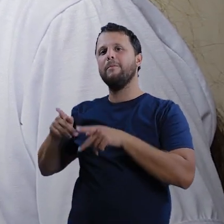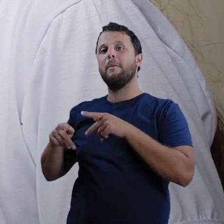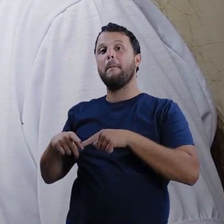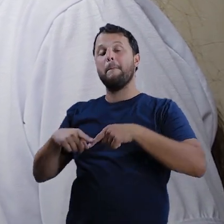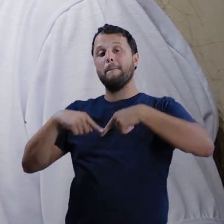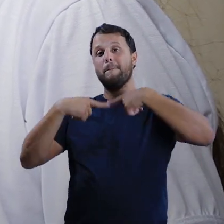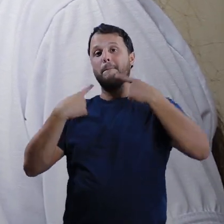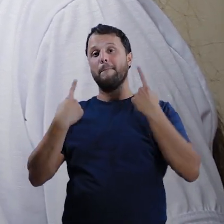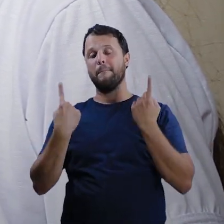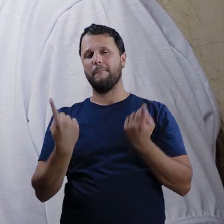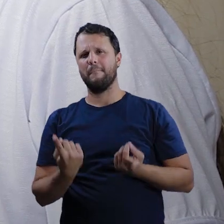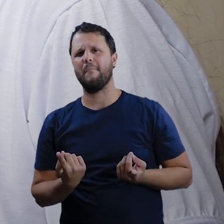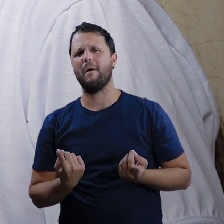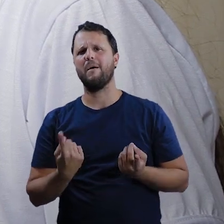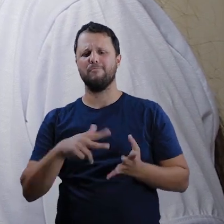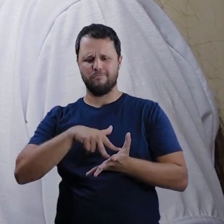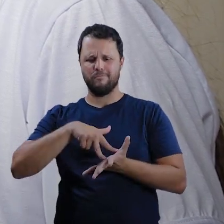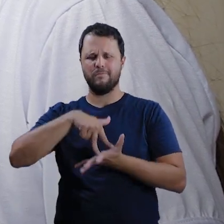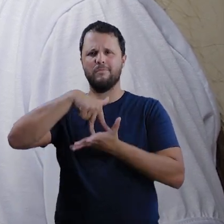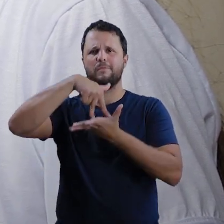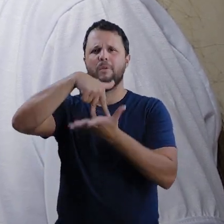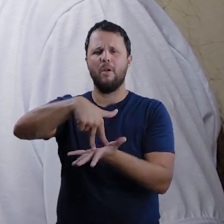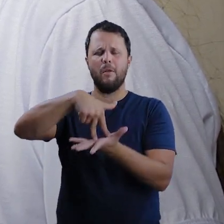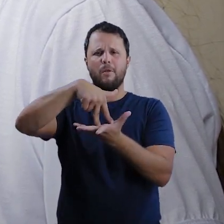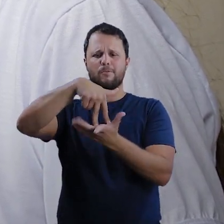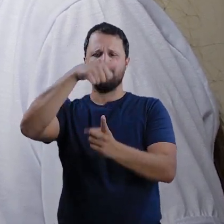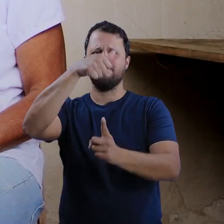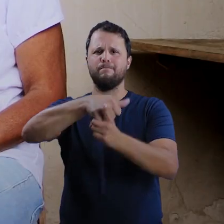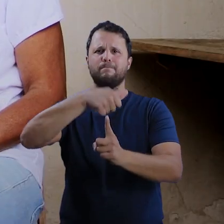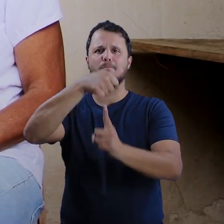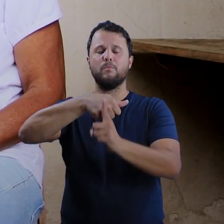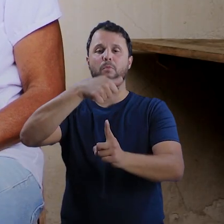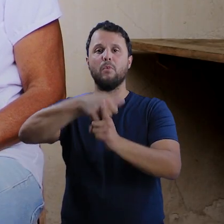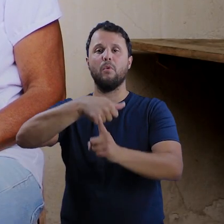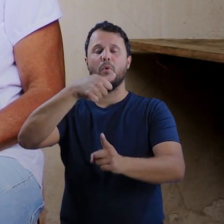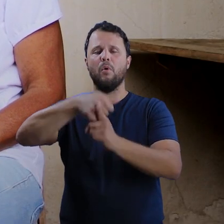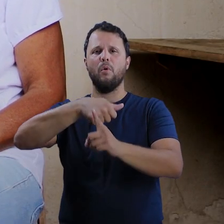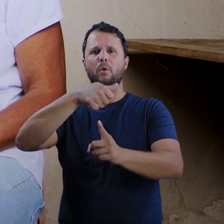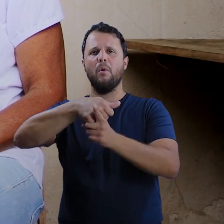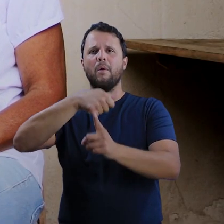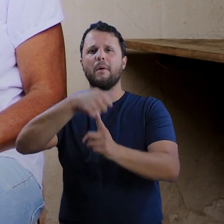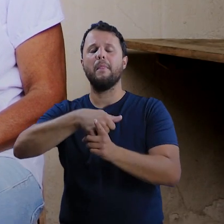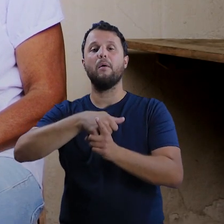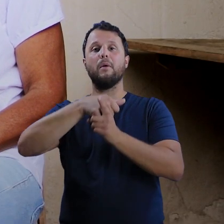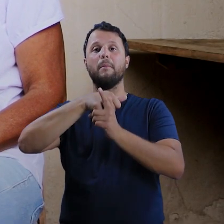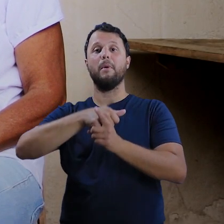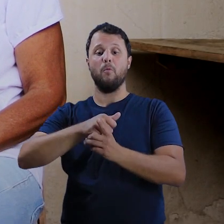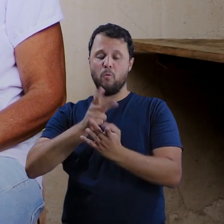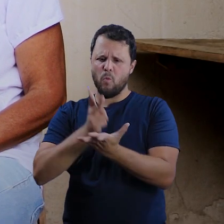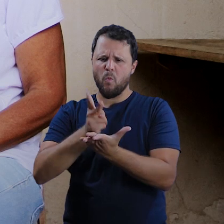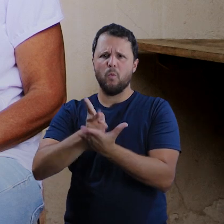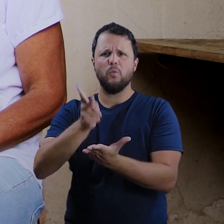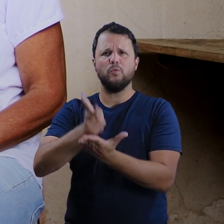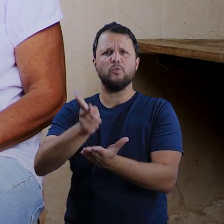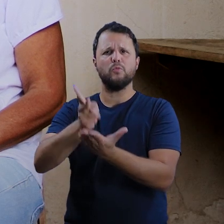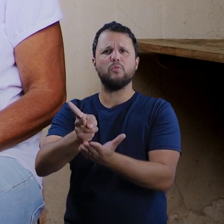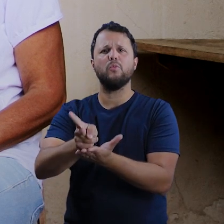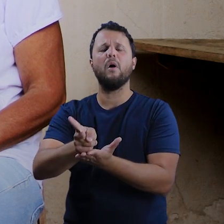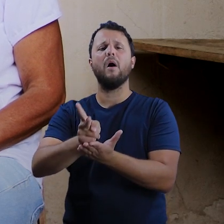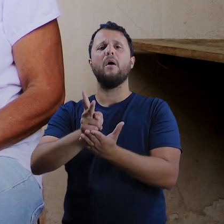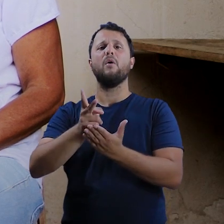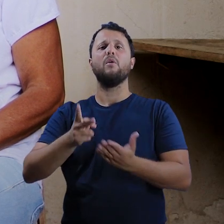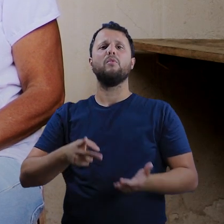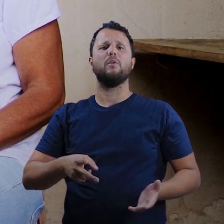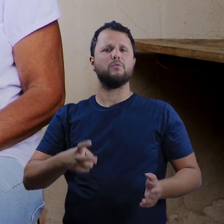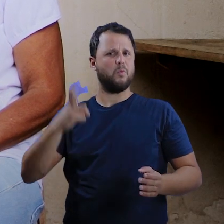só reforça que nós somos um povo que luta contra o apagamento da nossa história, que